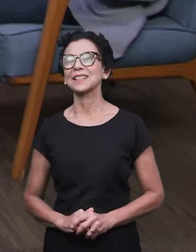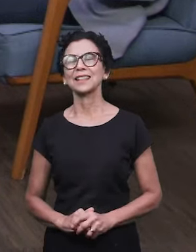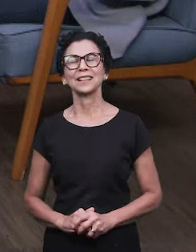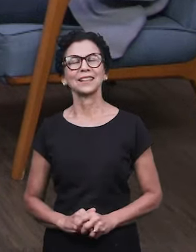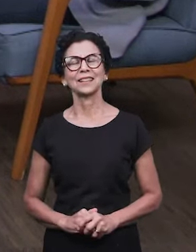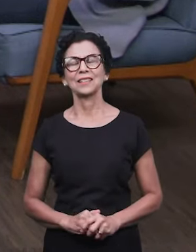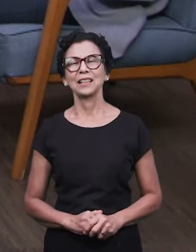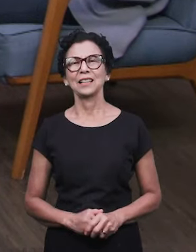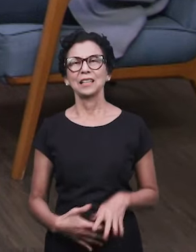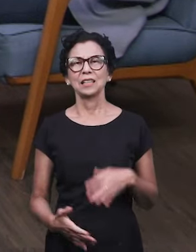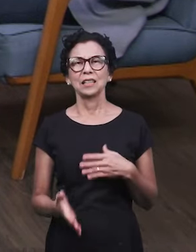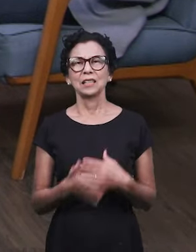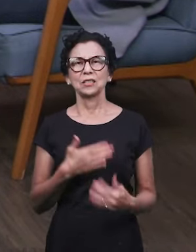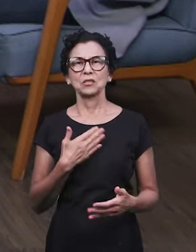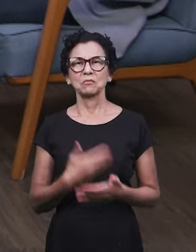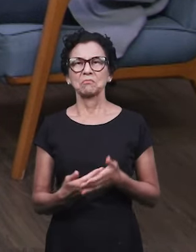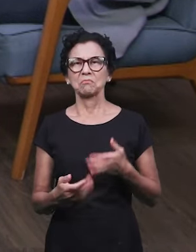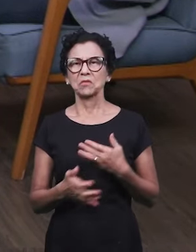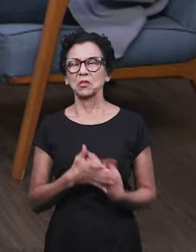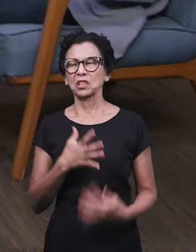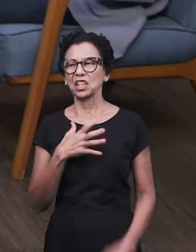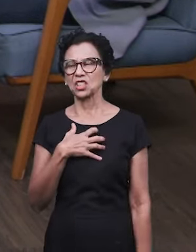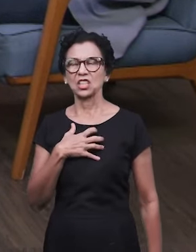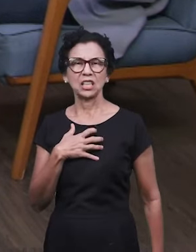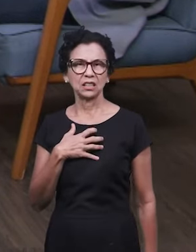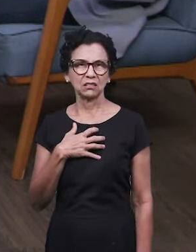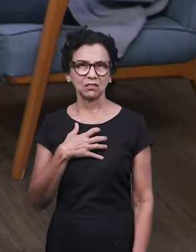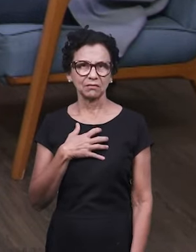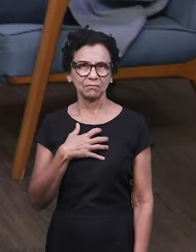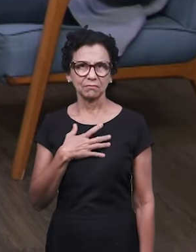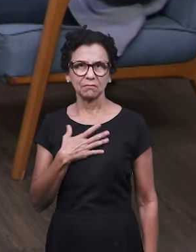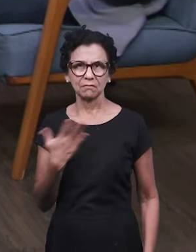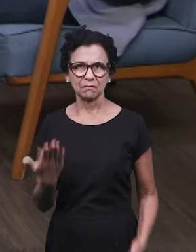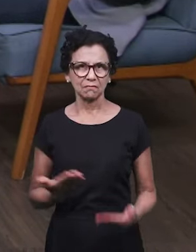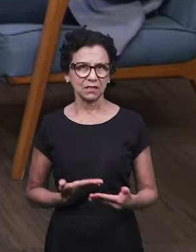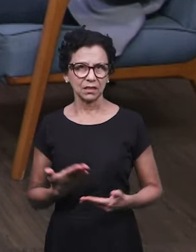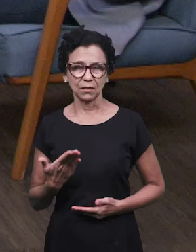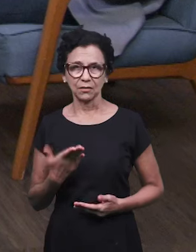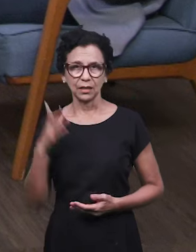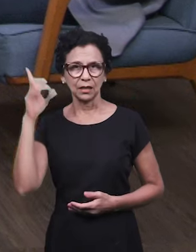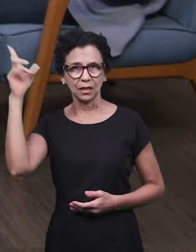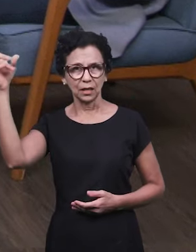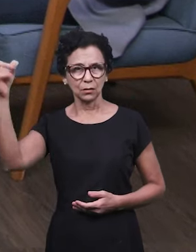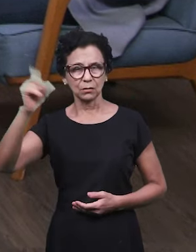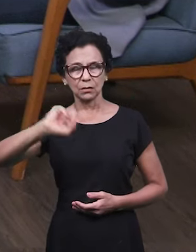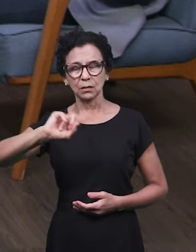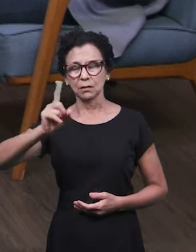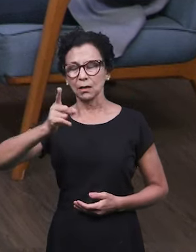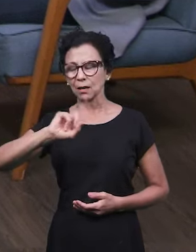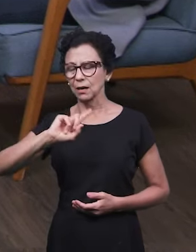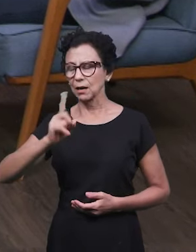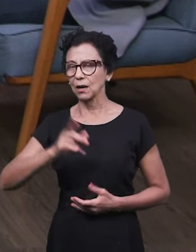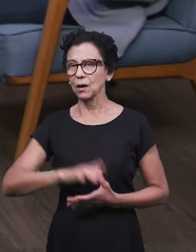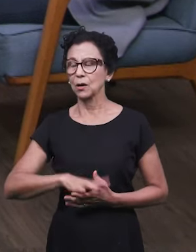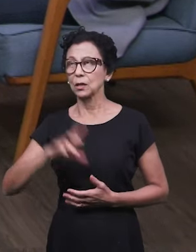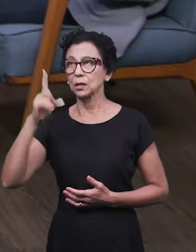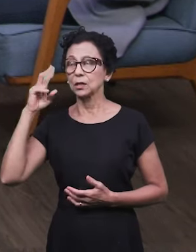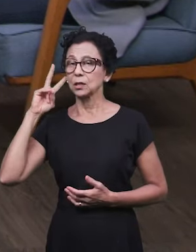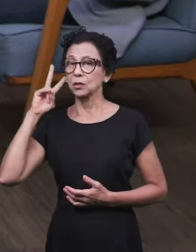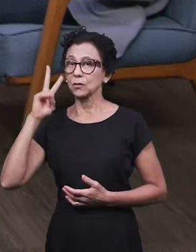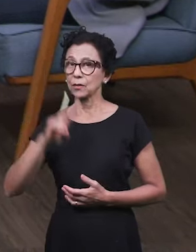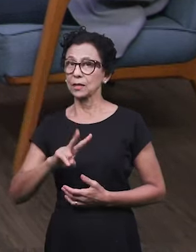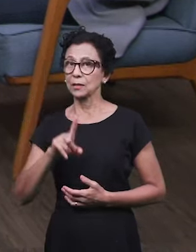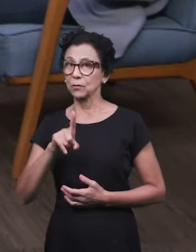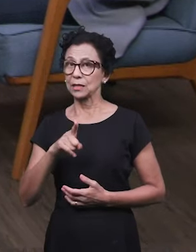de qualquer jeito. Não basta conhecer o basta boa intenção. Não, esse é o caminho, andai nele. palavra não fala, achar servindo,